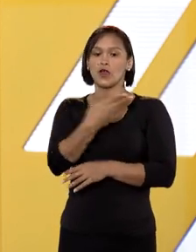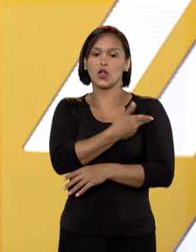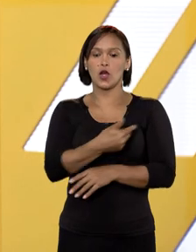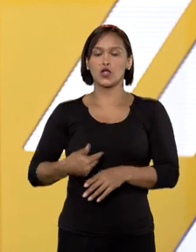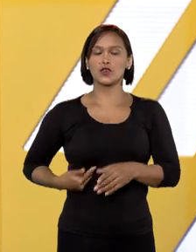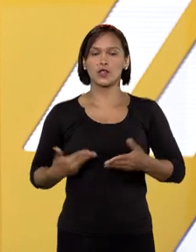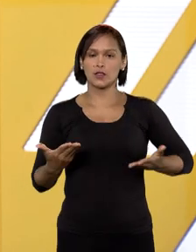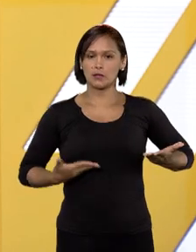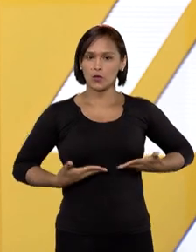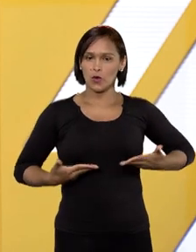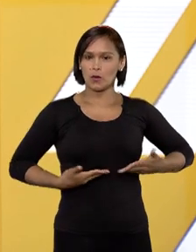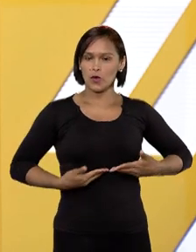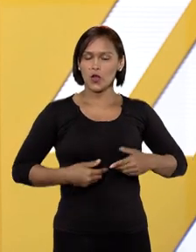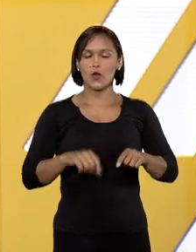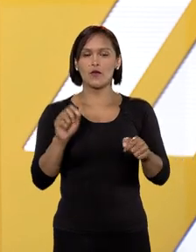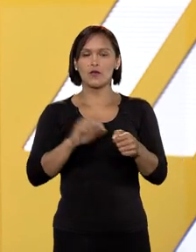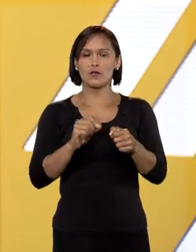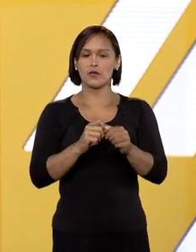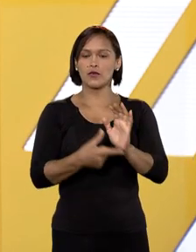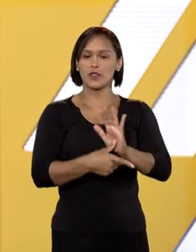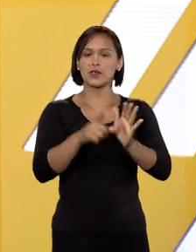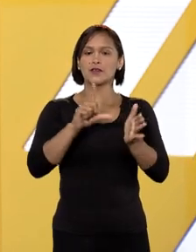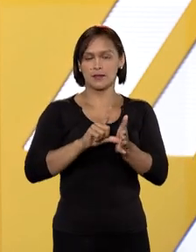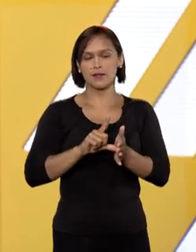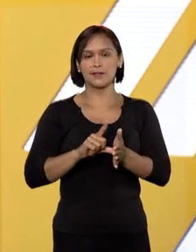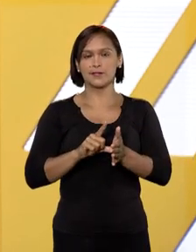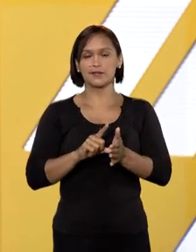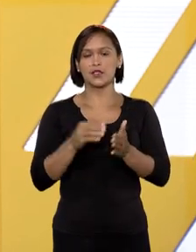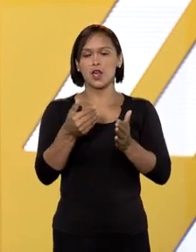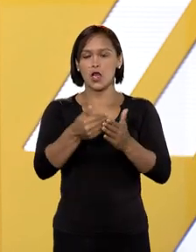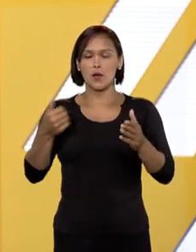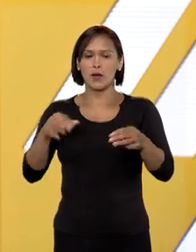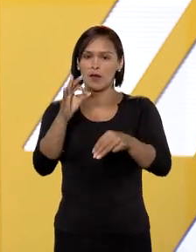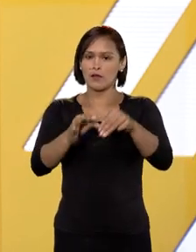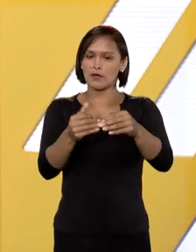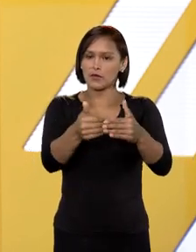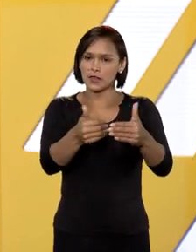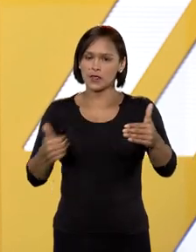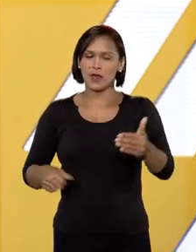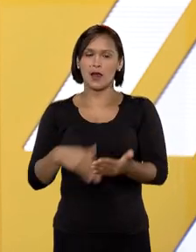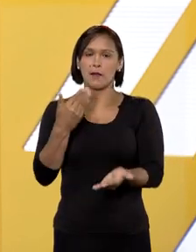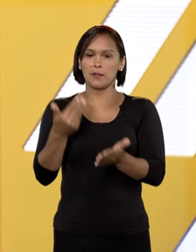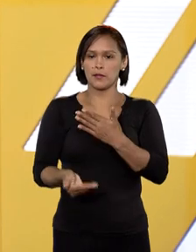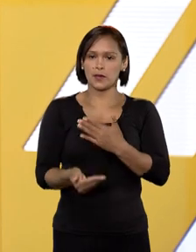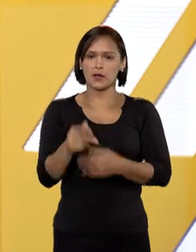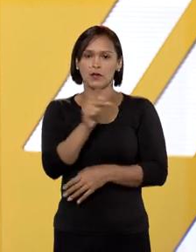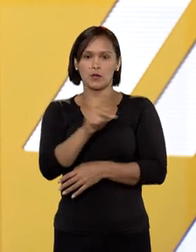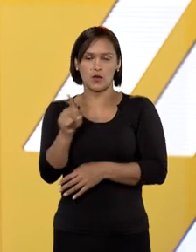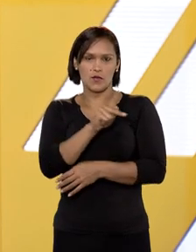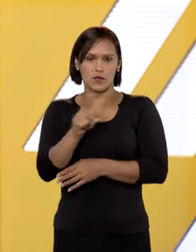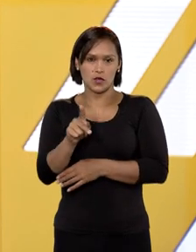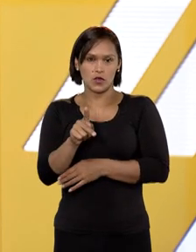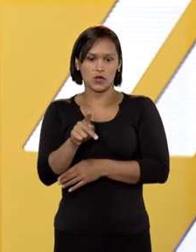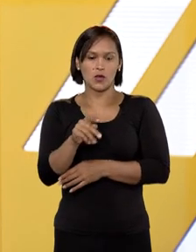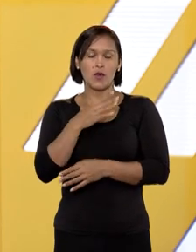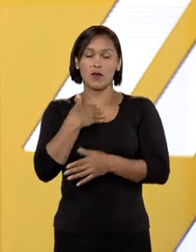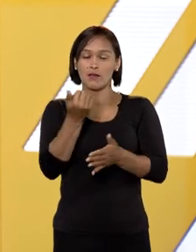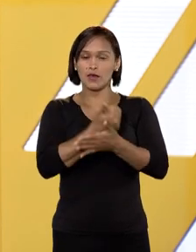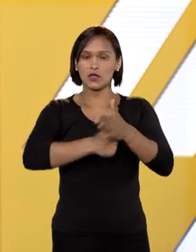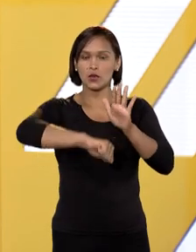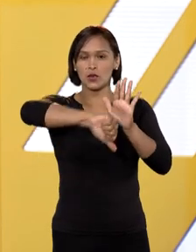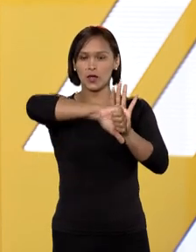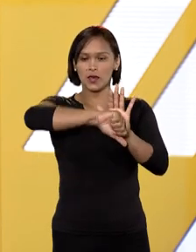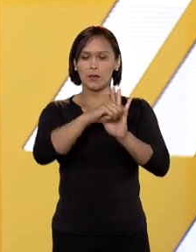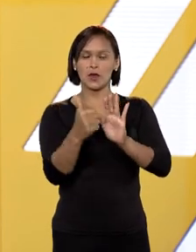o agente público ocupava quando praticou o delito, os ministros afastaram a perda do cargo de professor a um homem que